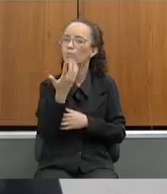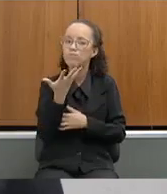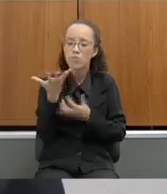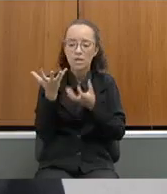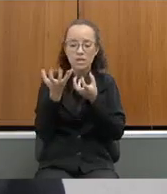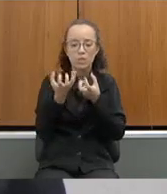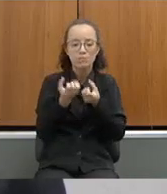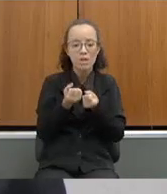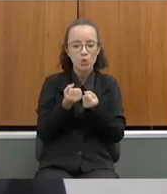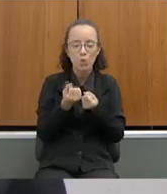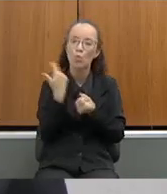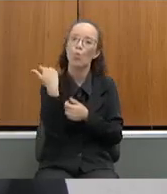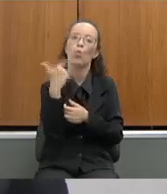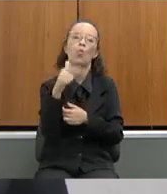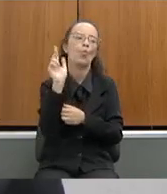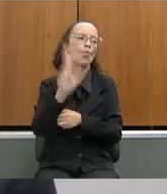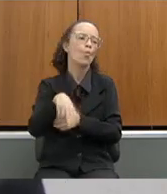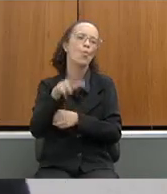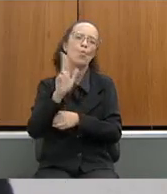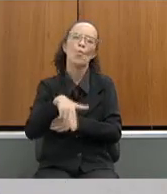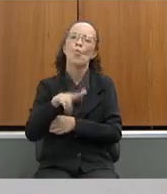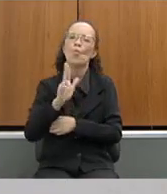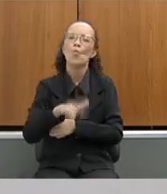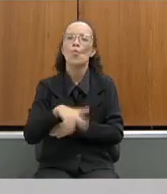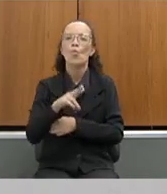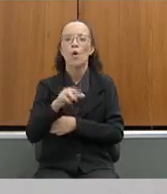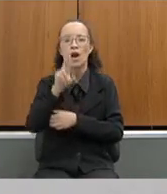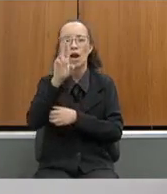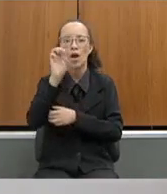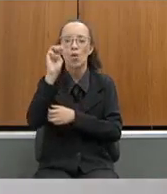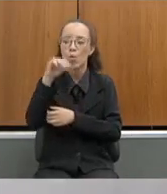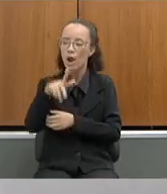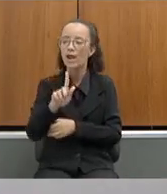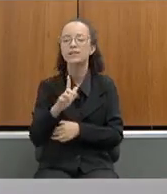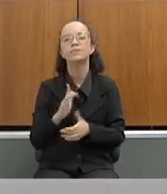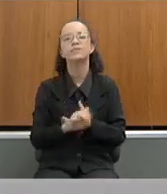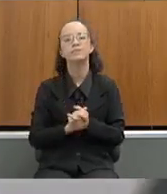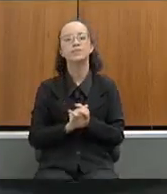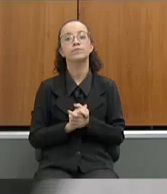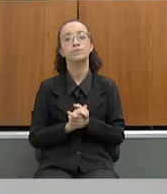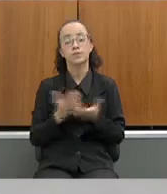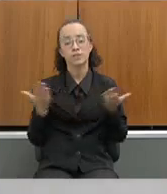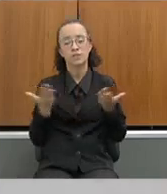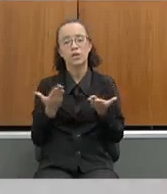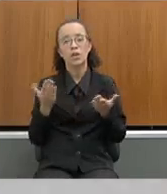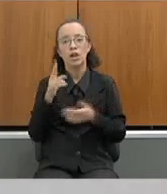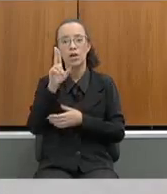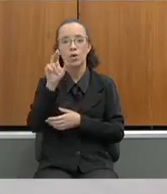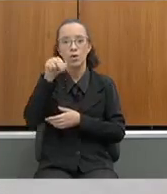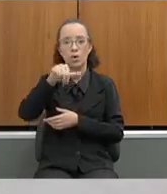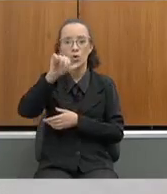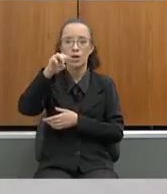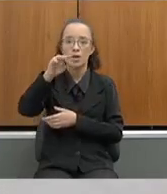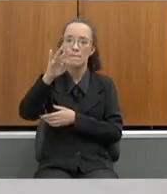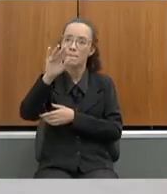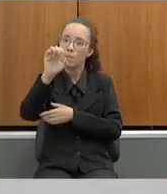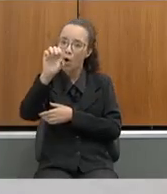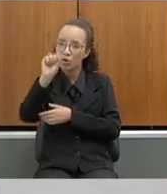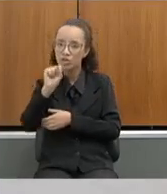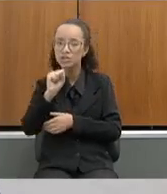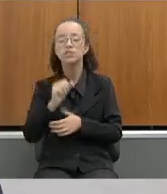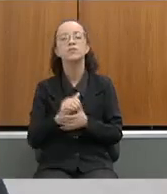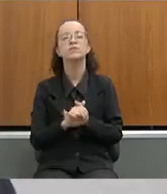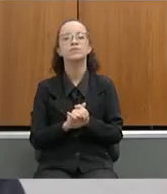atendimento desse para a UENG. E a nossa querida Unimontes, que a Leninha falou tão bem ali dela,